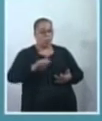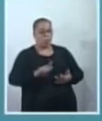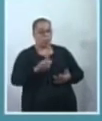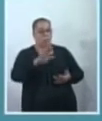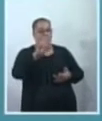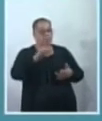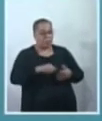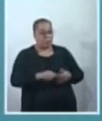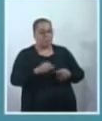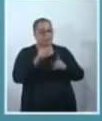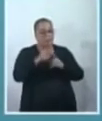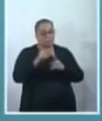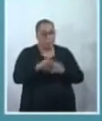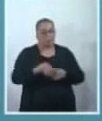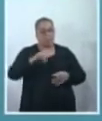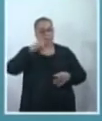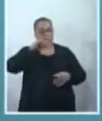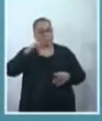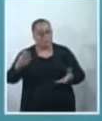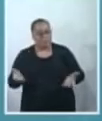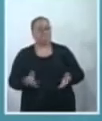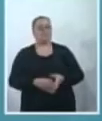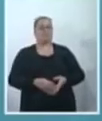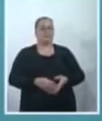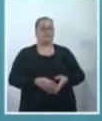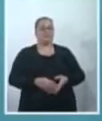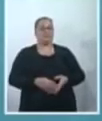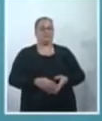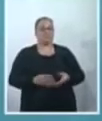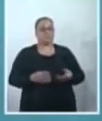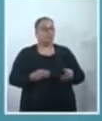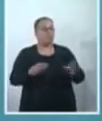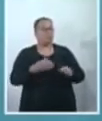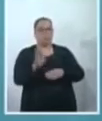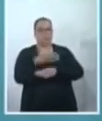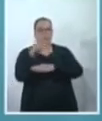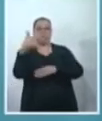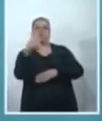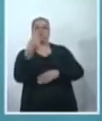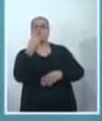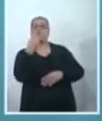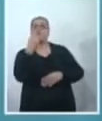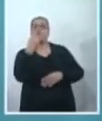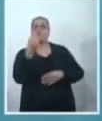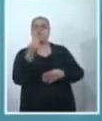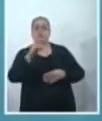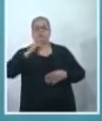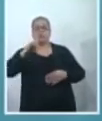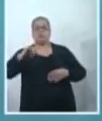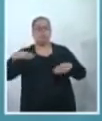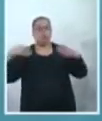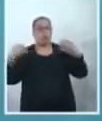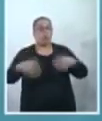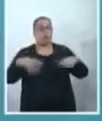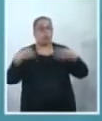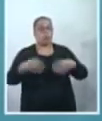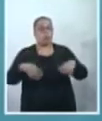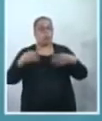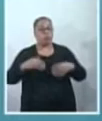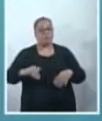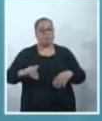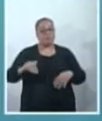aluguel. A energia agora tem a bandeira 2 vermelha. Está tão alta que só a vermelha não foi